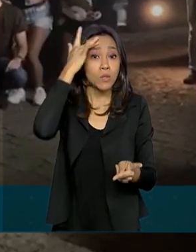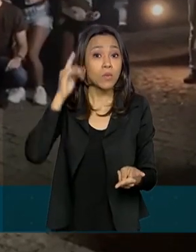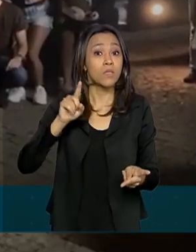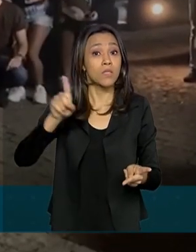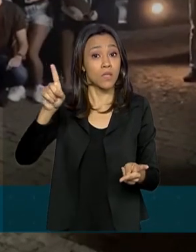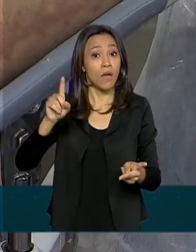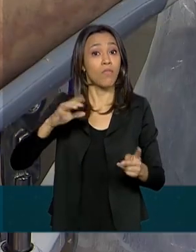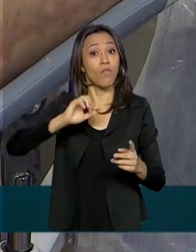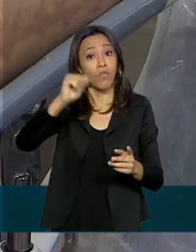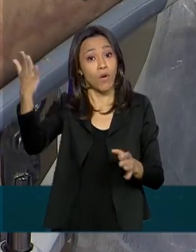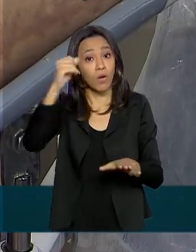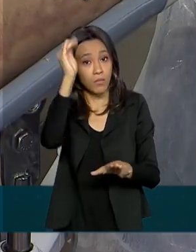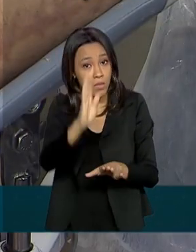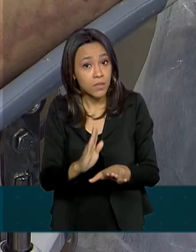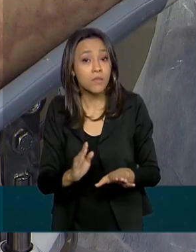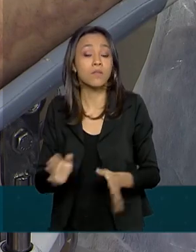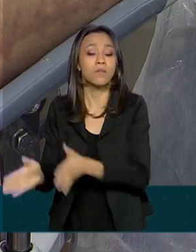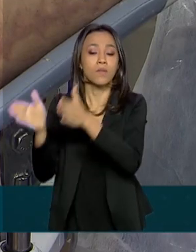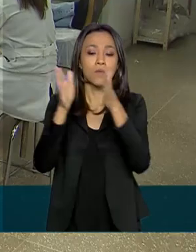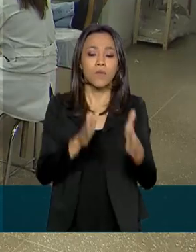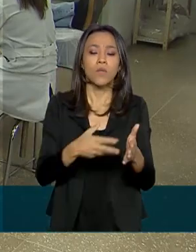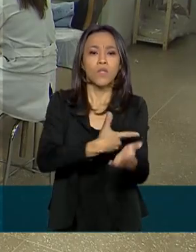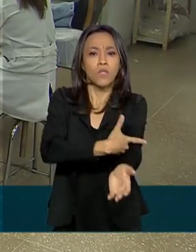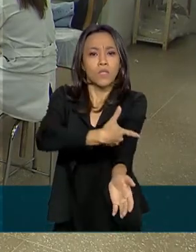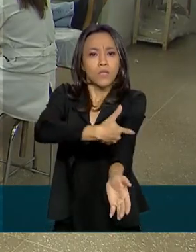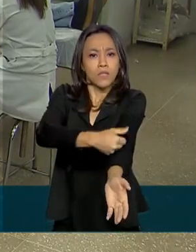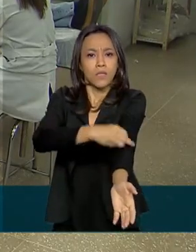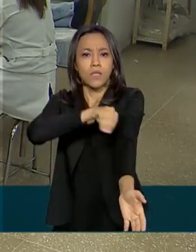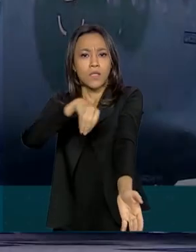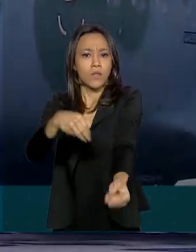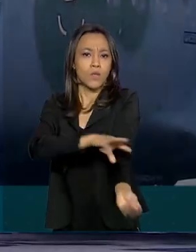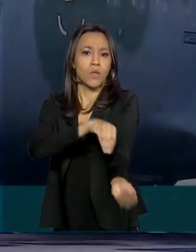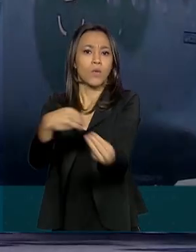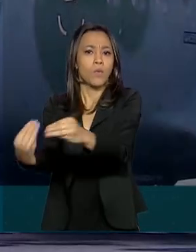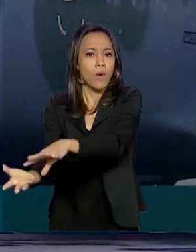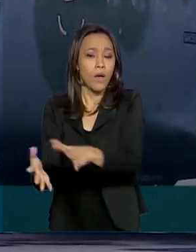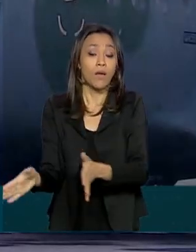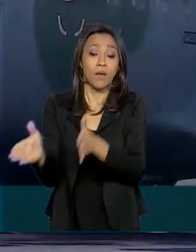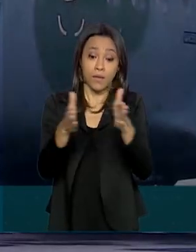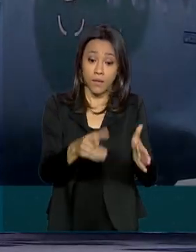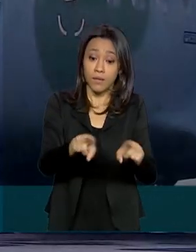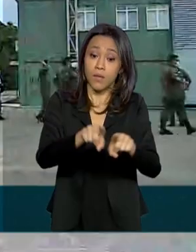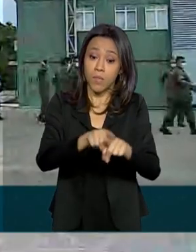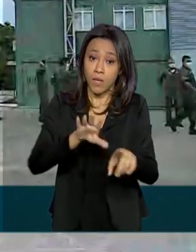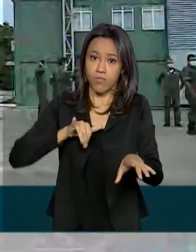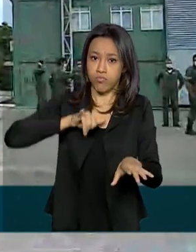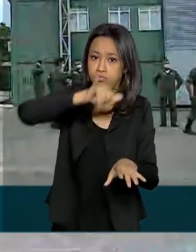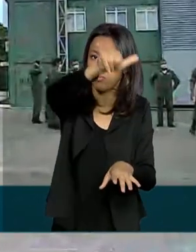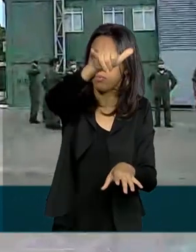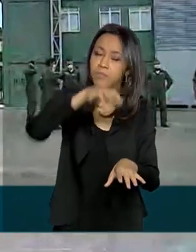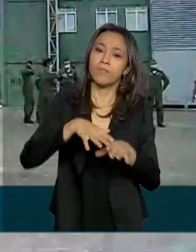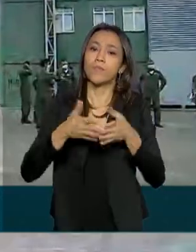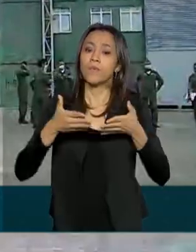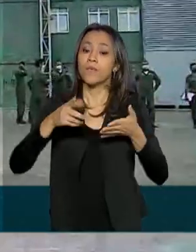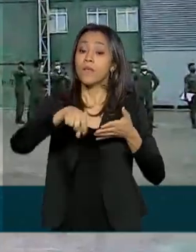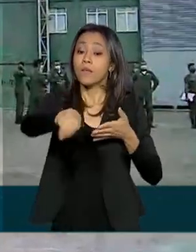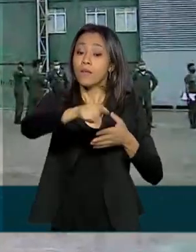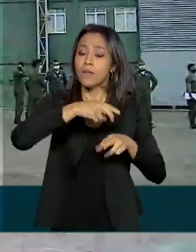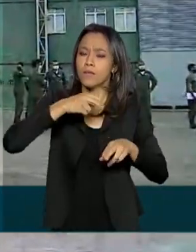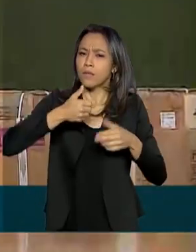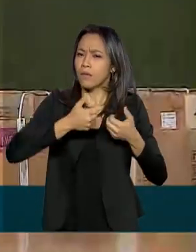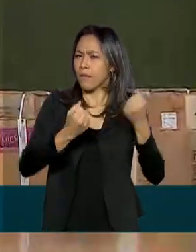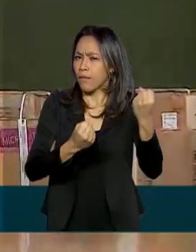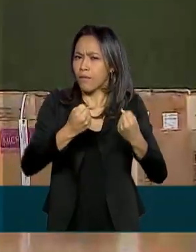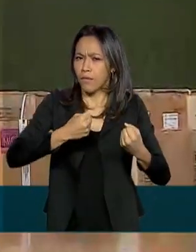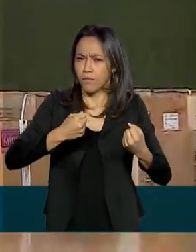no exterior, doações de sangue para os hemocentros e transporte aéreo e rodoviário de insumos